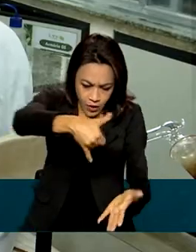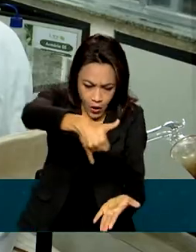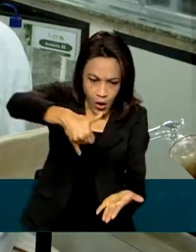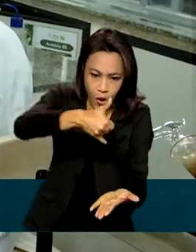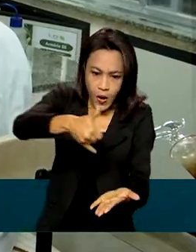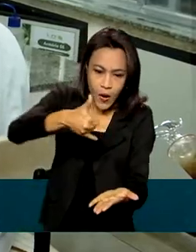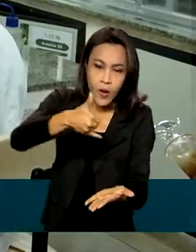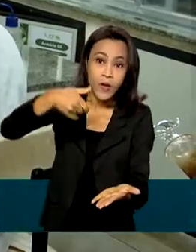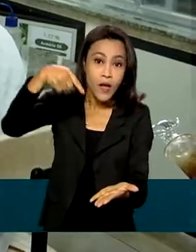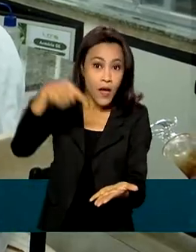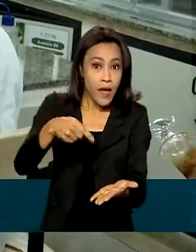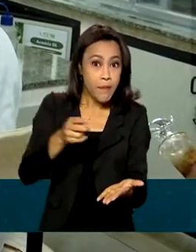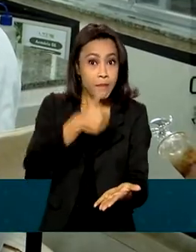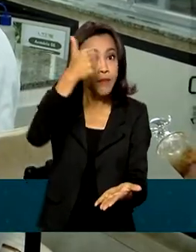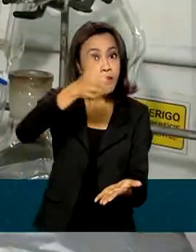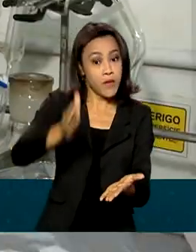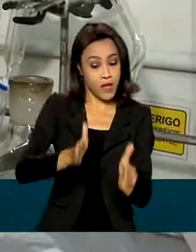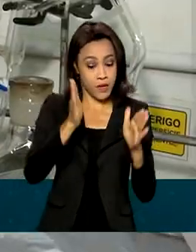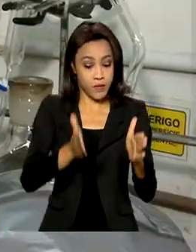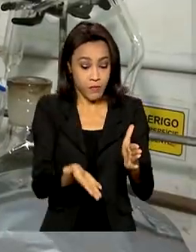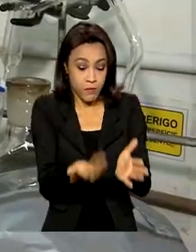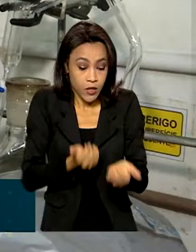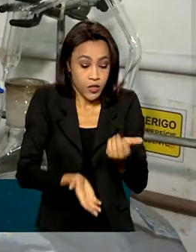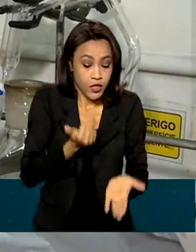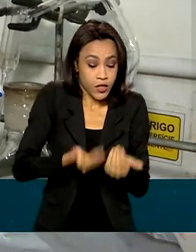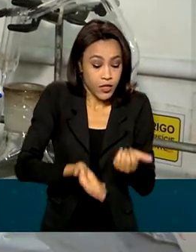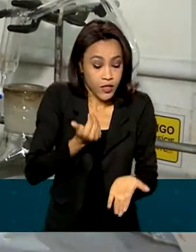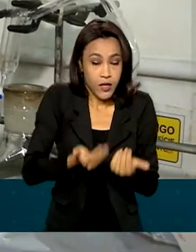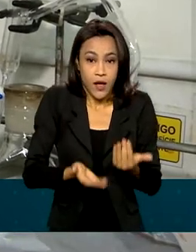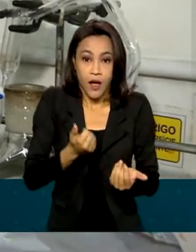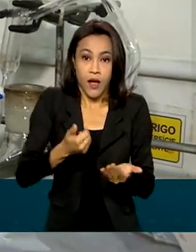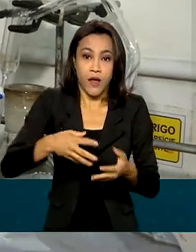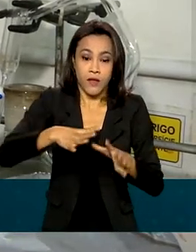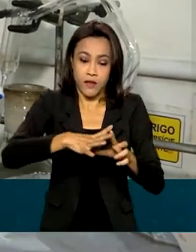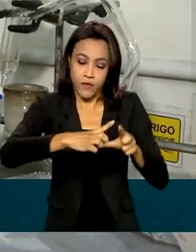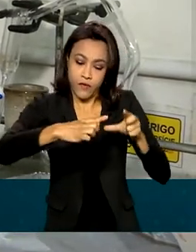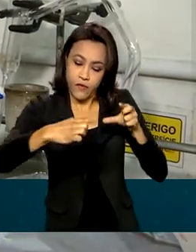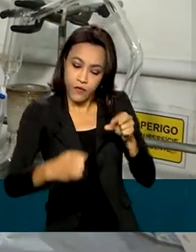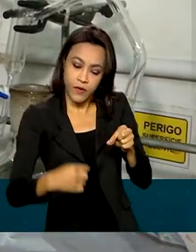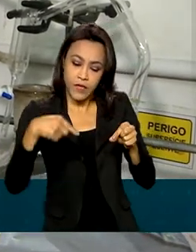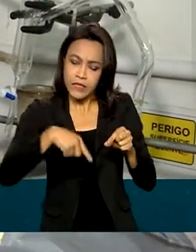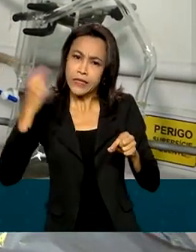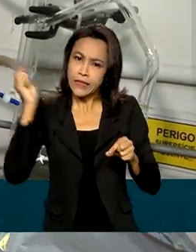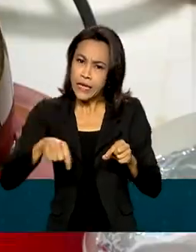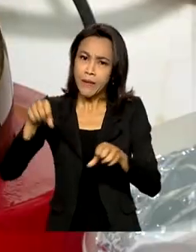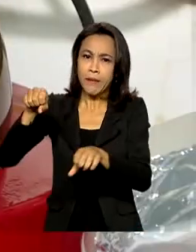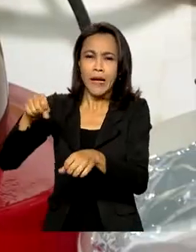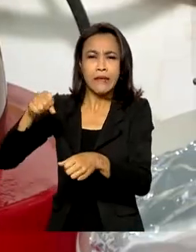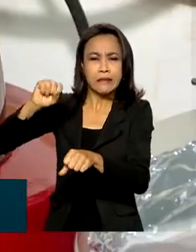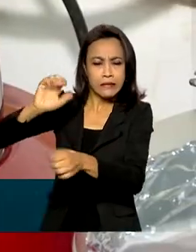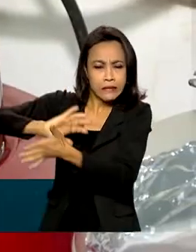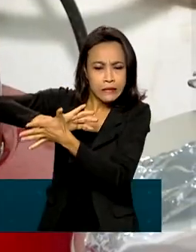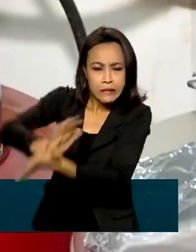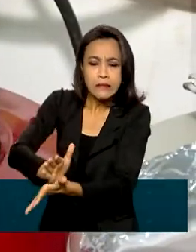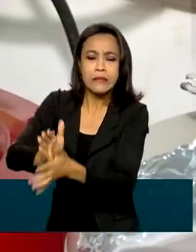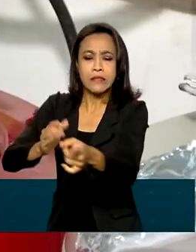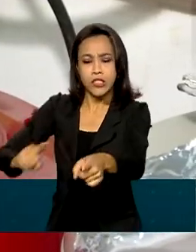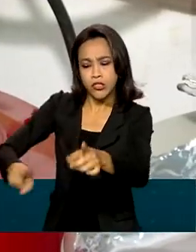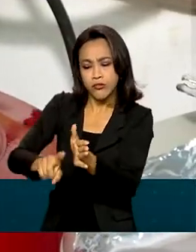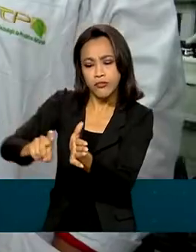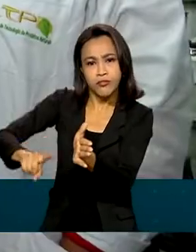É a primeira etapa para extrair o princípio ativo que é capaz de matar as larvas do mosquito Aedes aegypti.